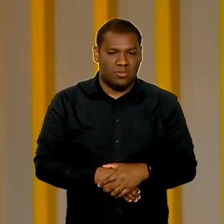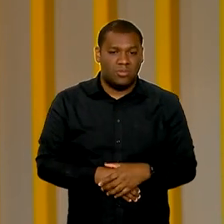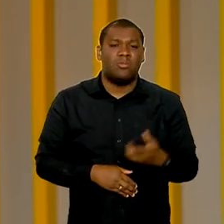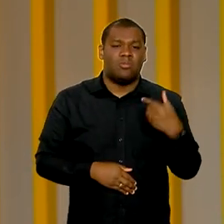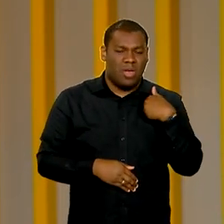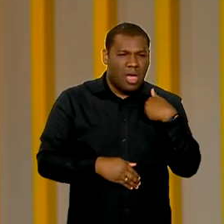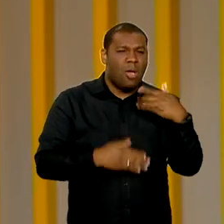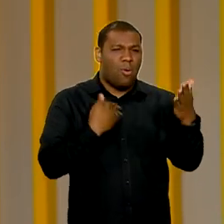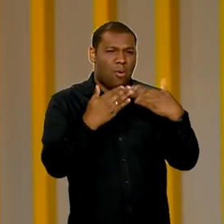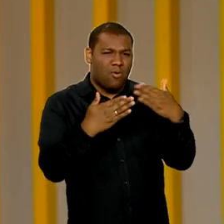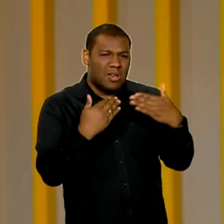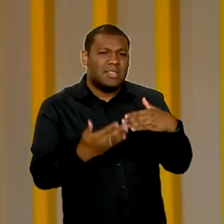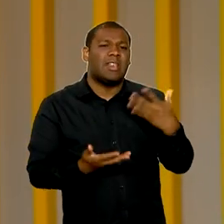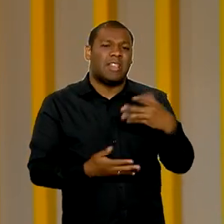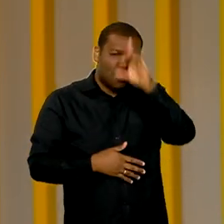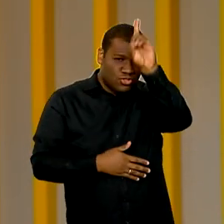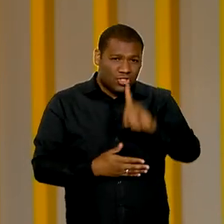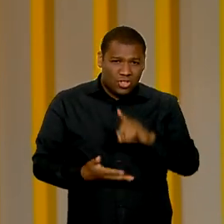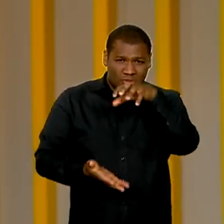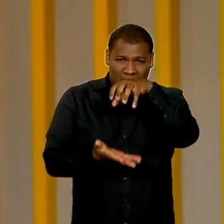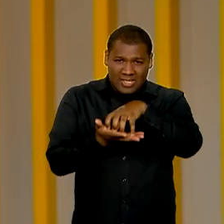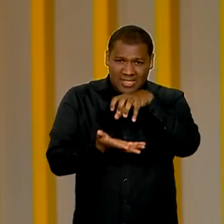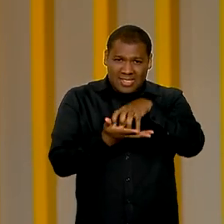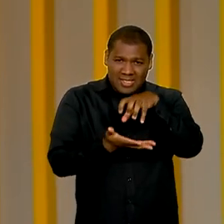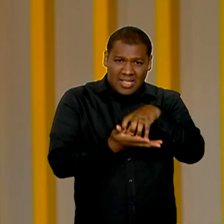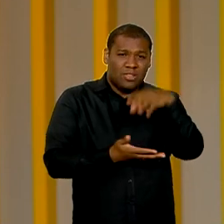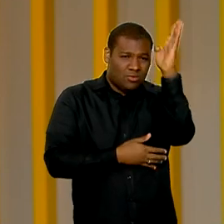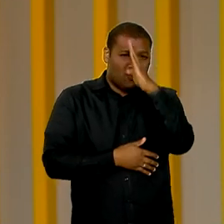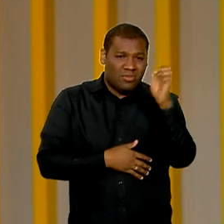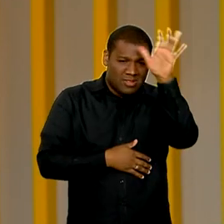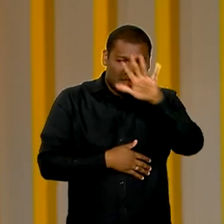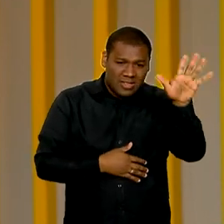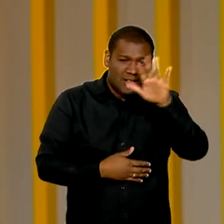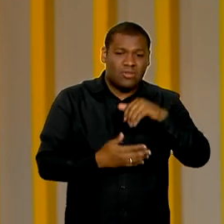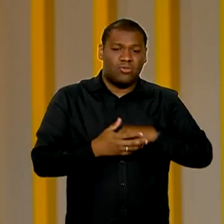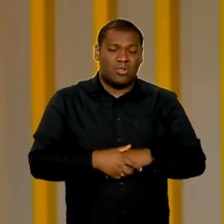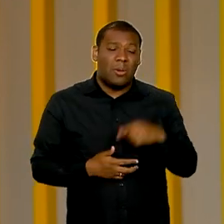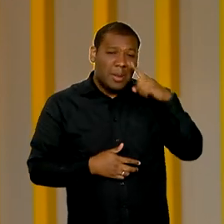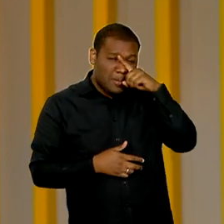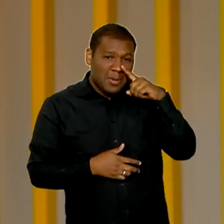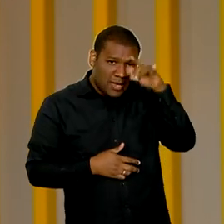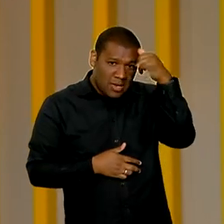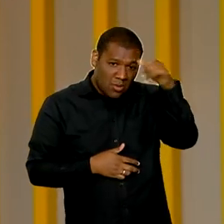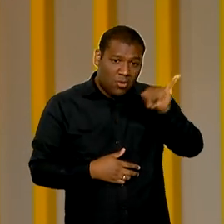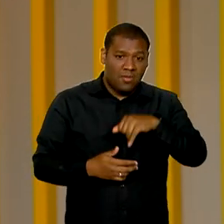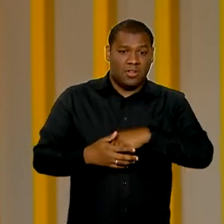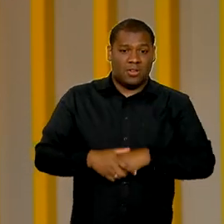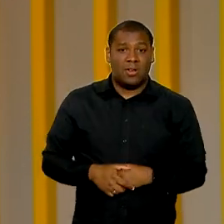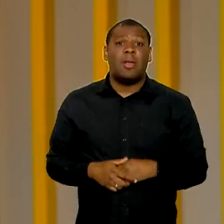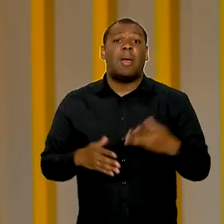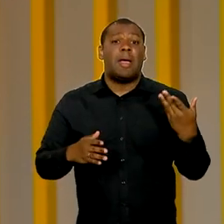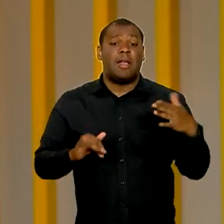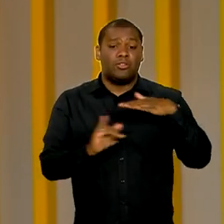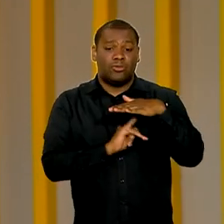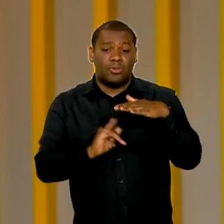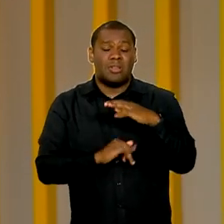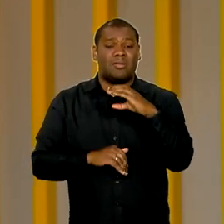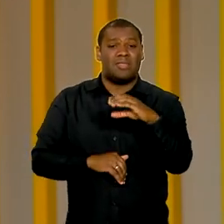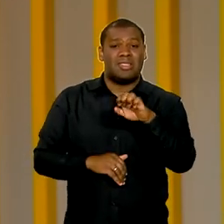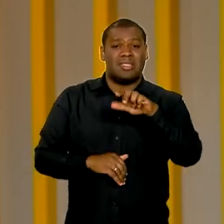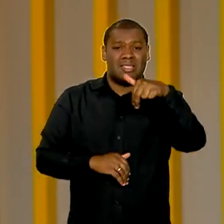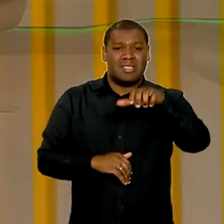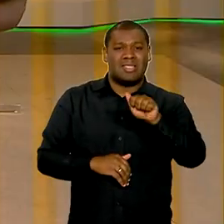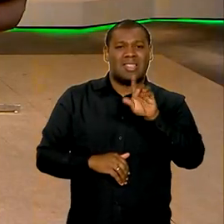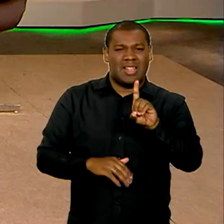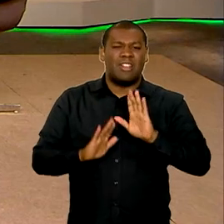Gerenciamento de Riscos e Desastres, Armin Brown, sobre a atuação do Senado nessas situações. Veja como